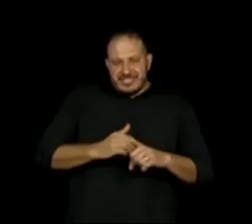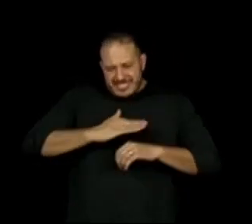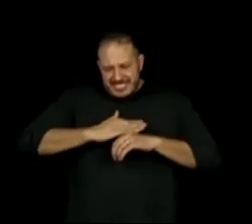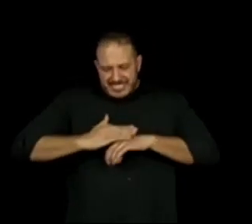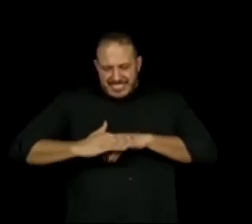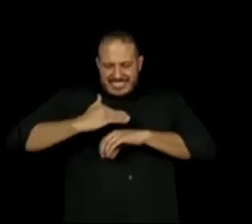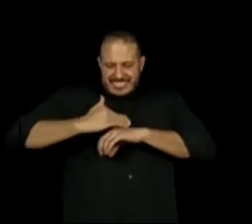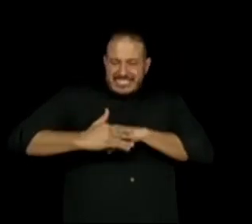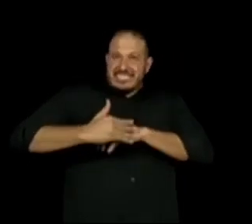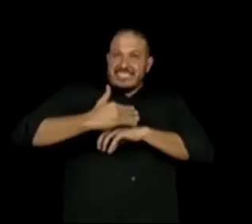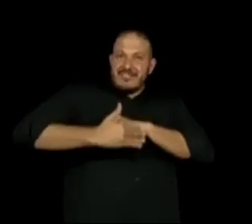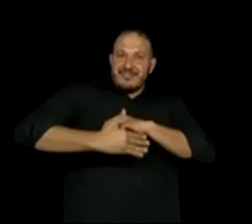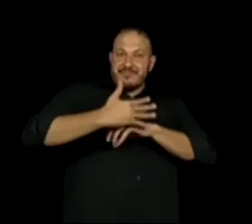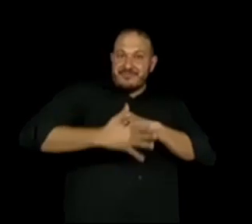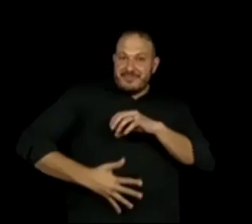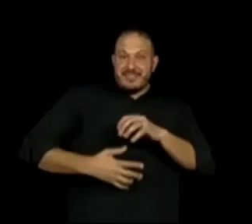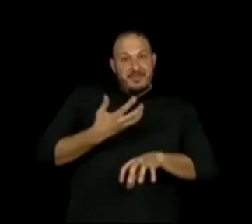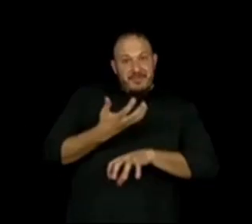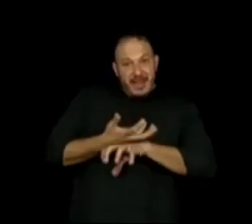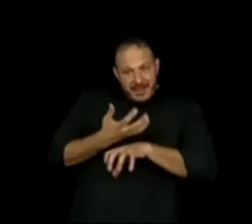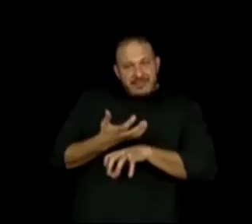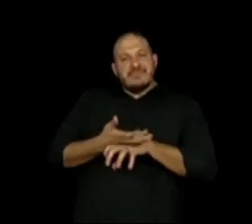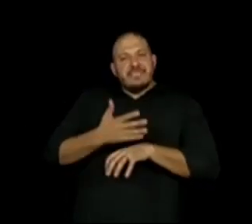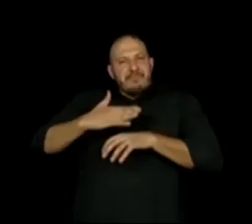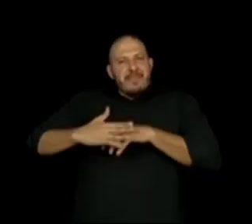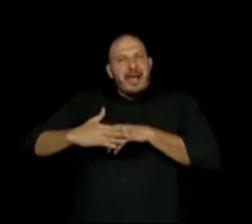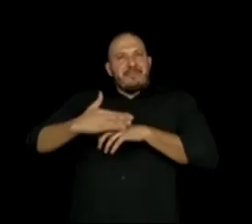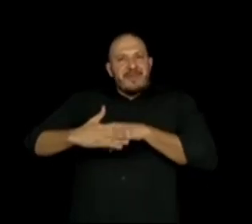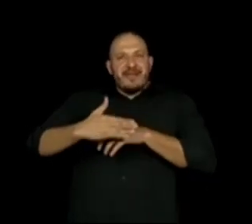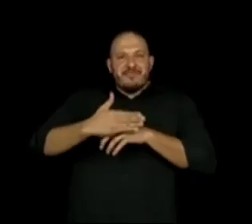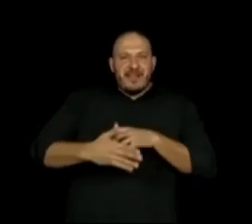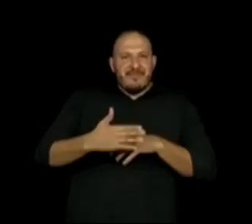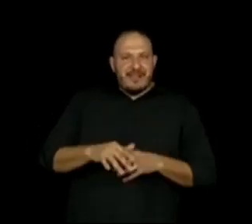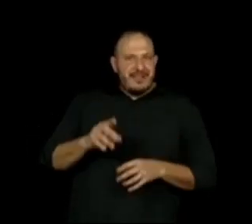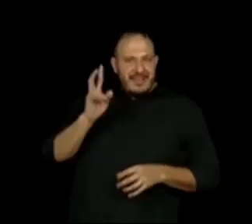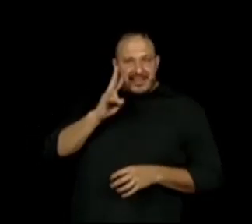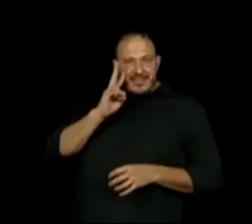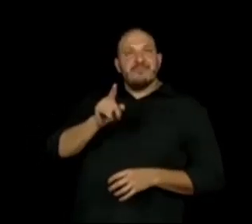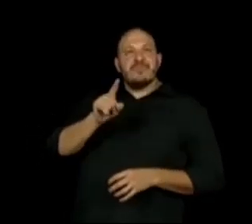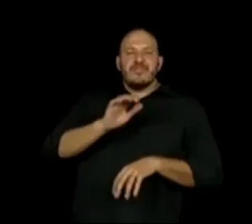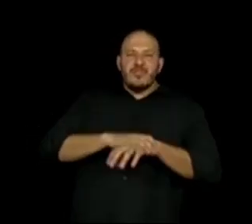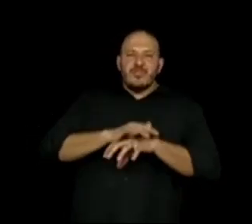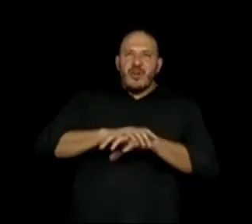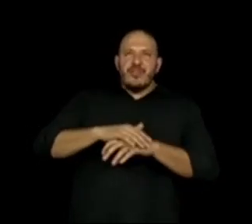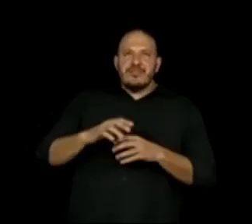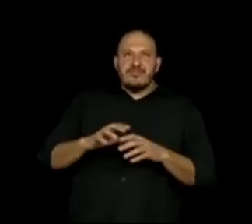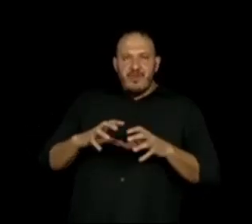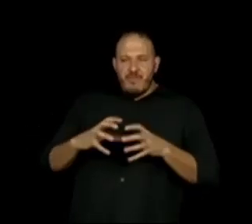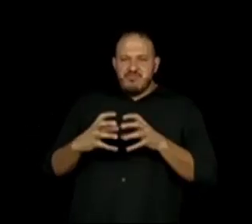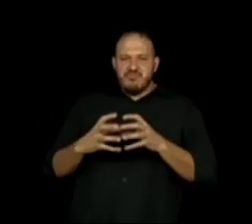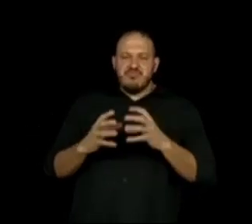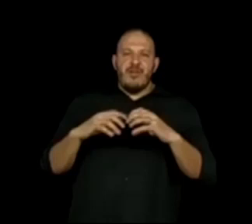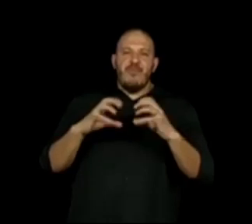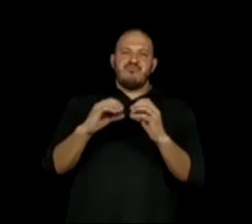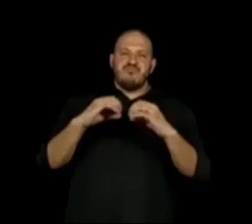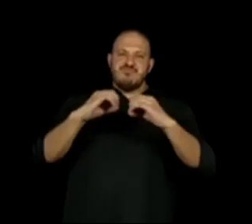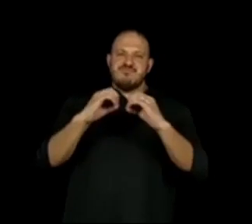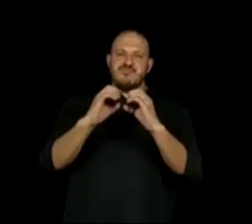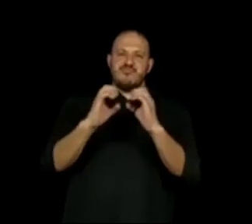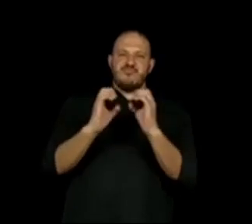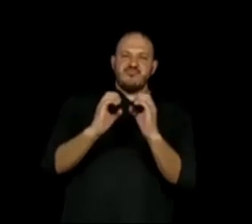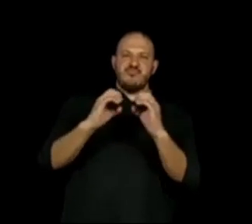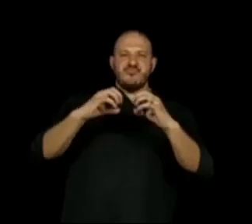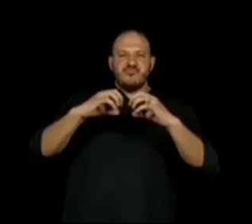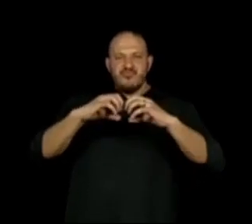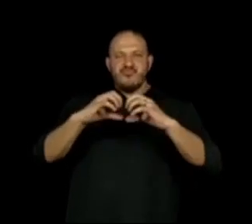tirando a casca do abacaxi para poder cortá-lo. Os abacaxizinhos se mexendo, isso é tudo um efeito. Eu vou